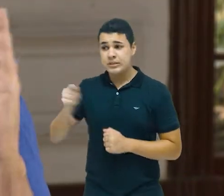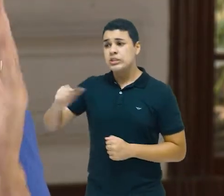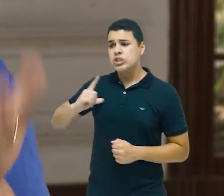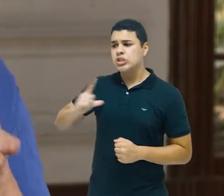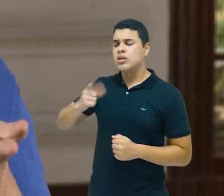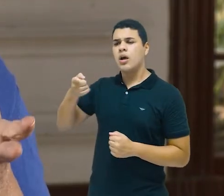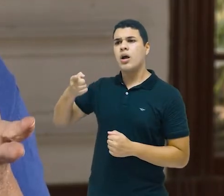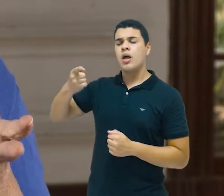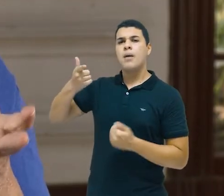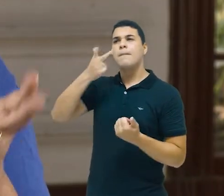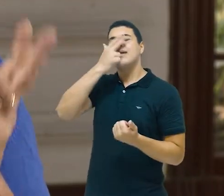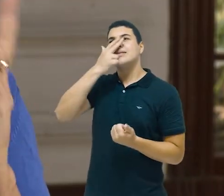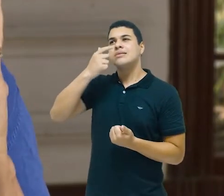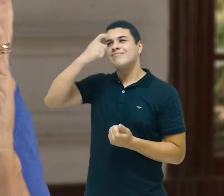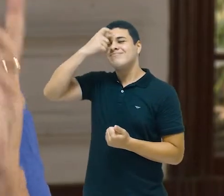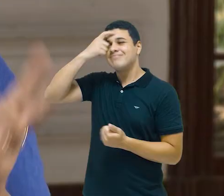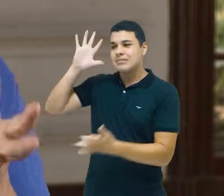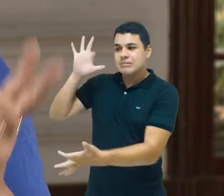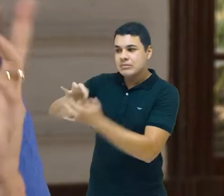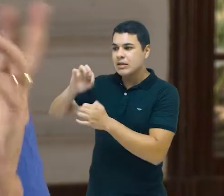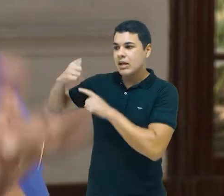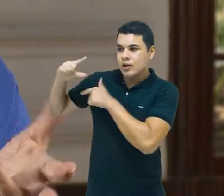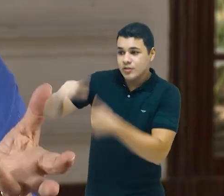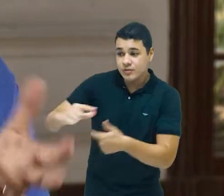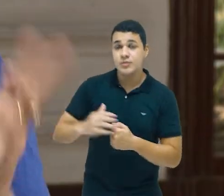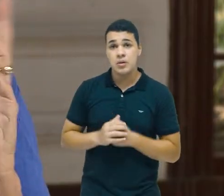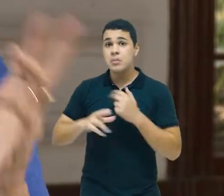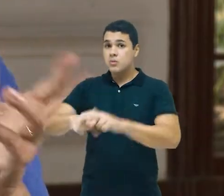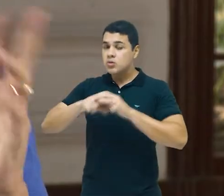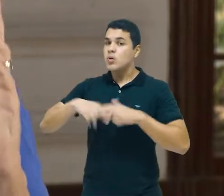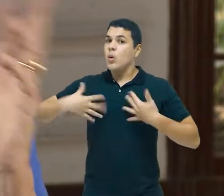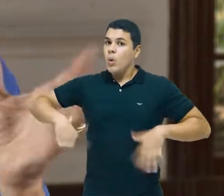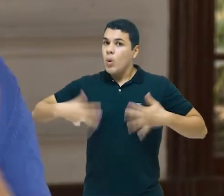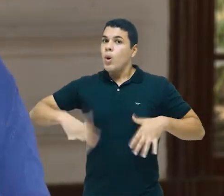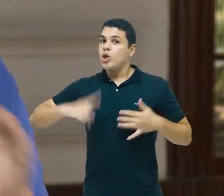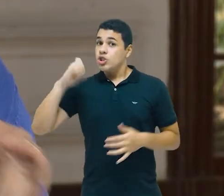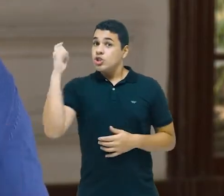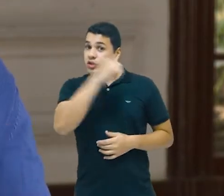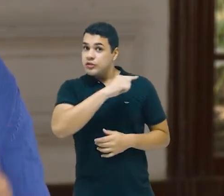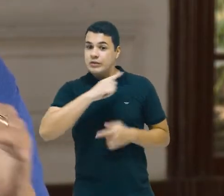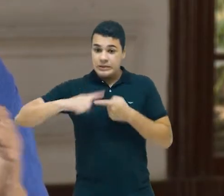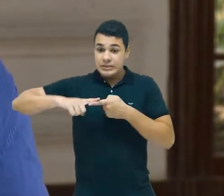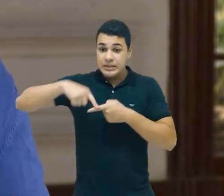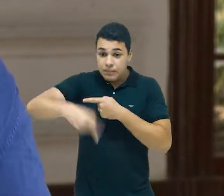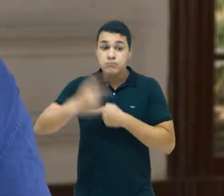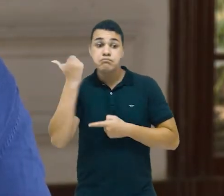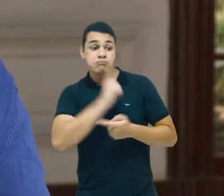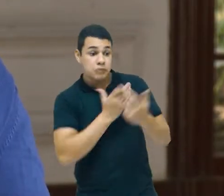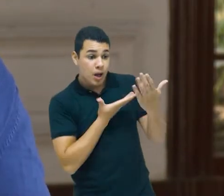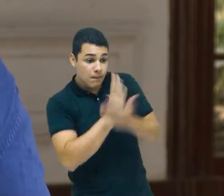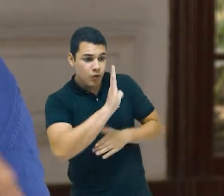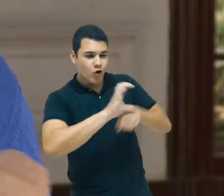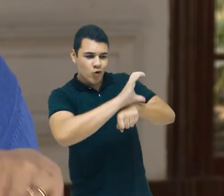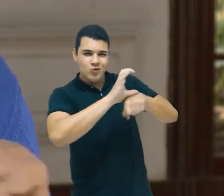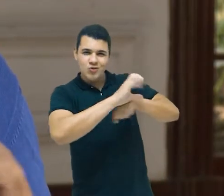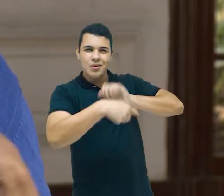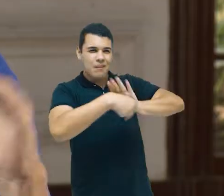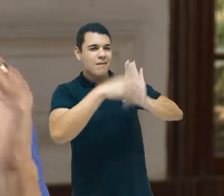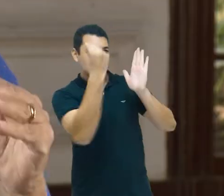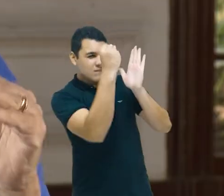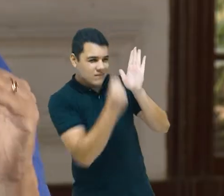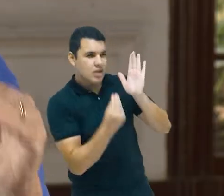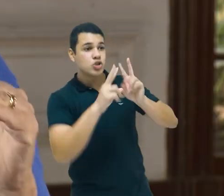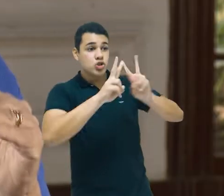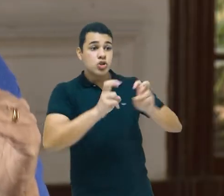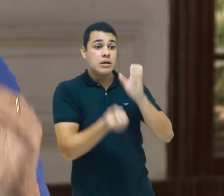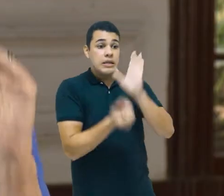coalizão muito mais conservadora. Então, foi difícil já, logo depois da aprovação da Constituição, porque o